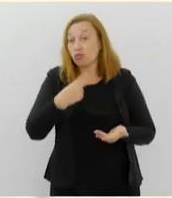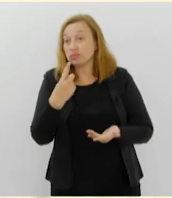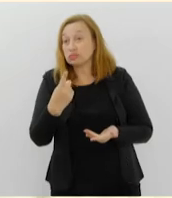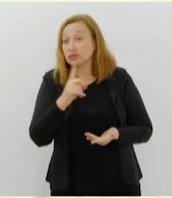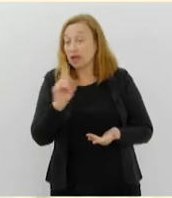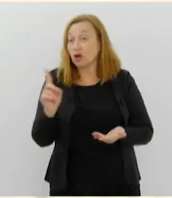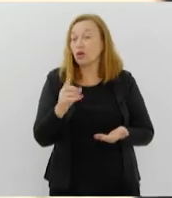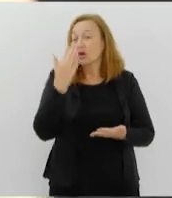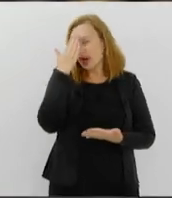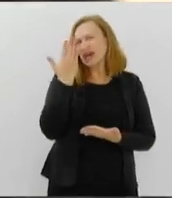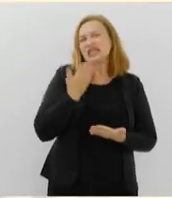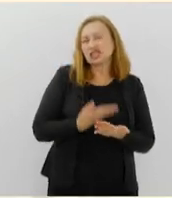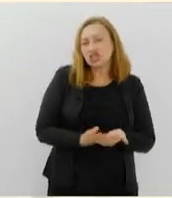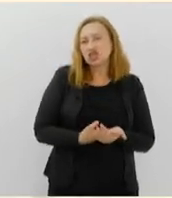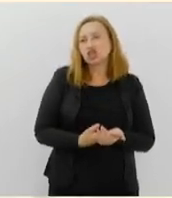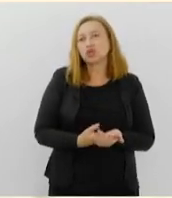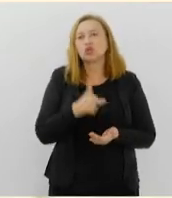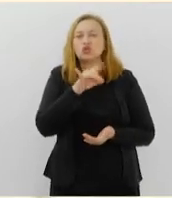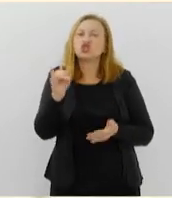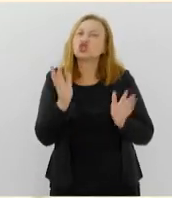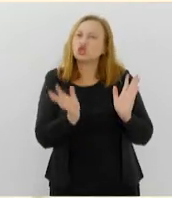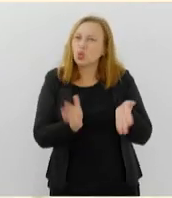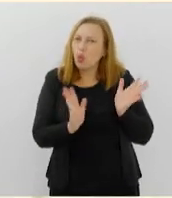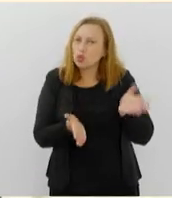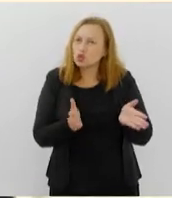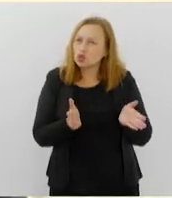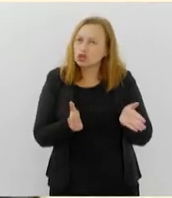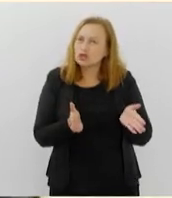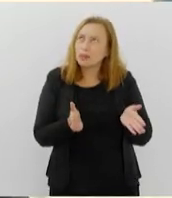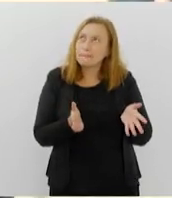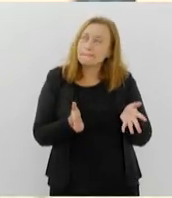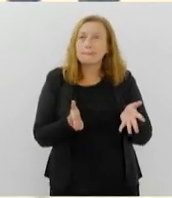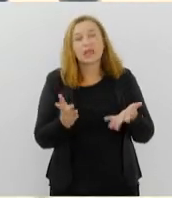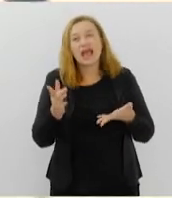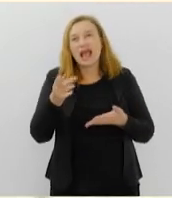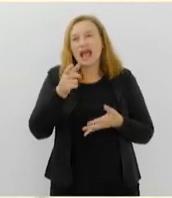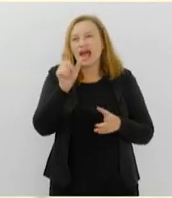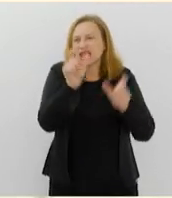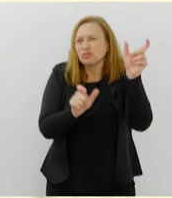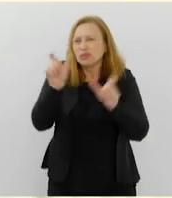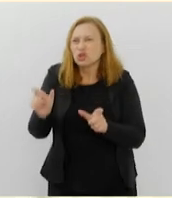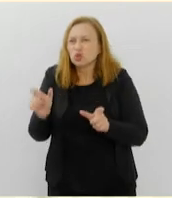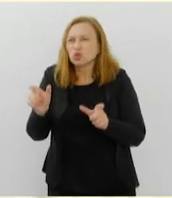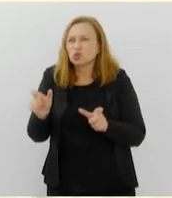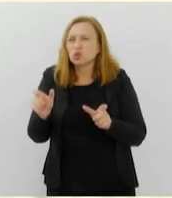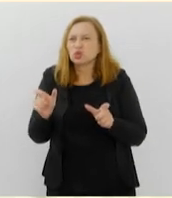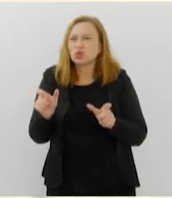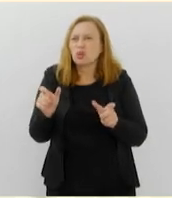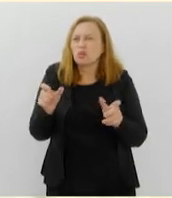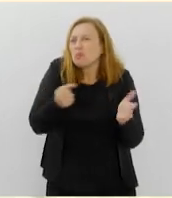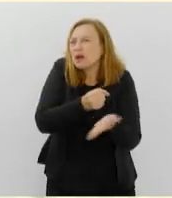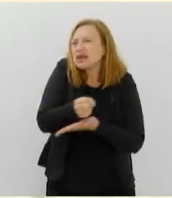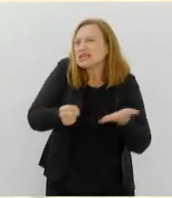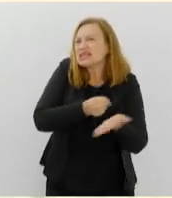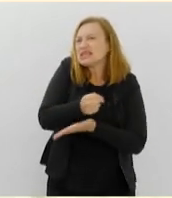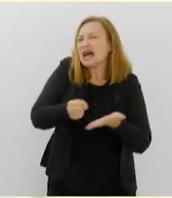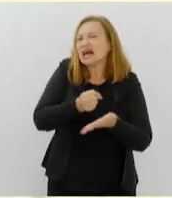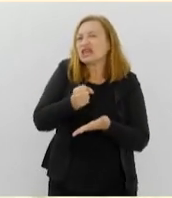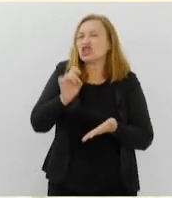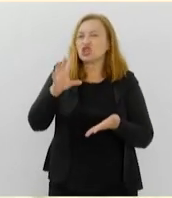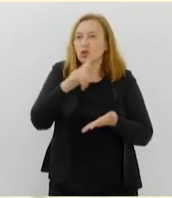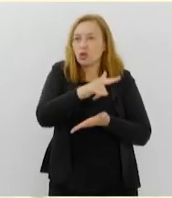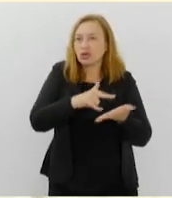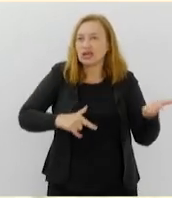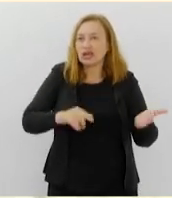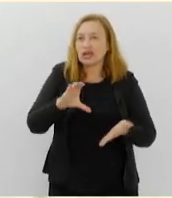acredito, eu acredito muito que nos dias de hoje as pessoas estão muito fundamentadas em ter certificado